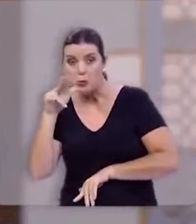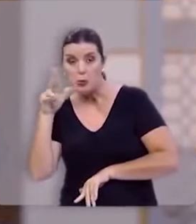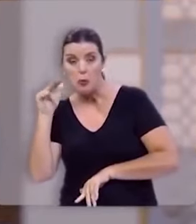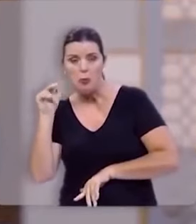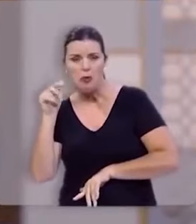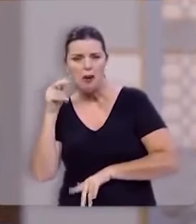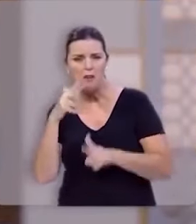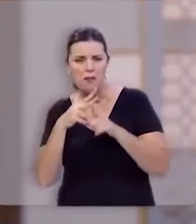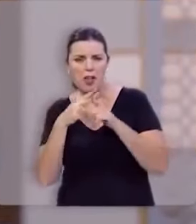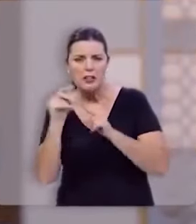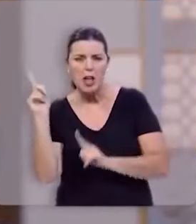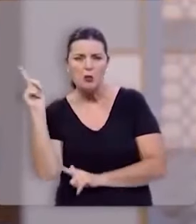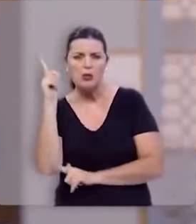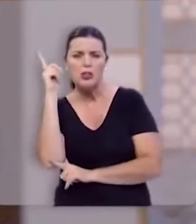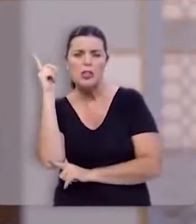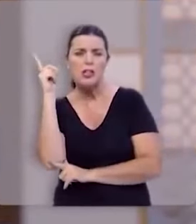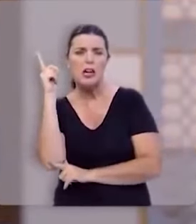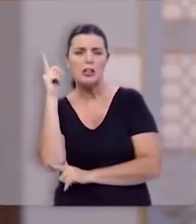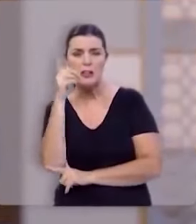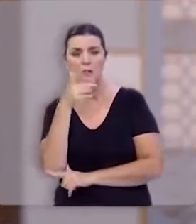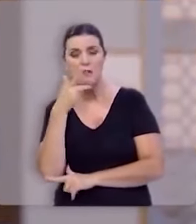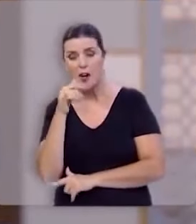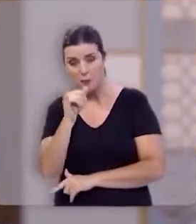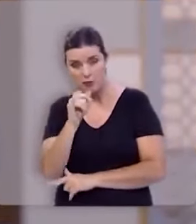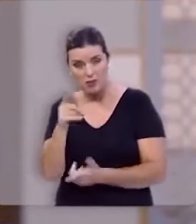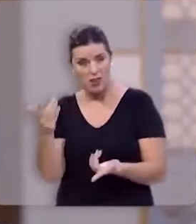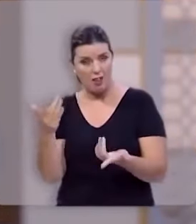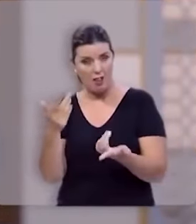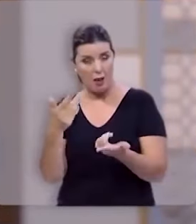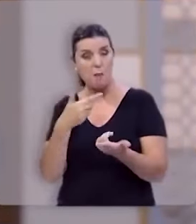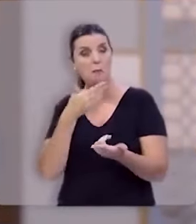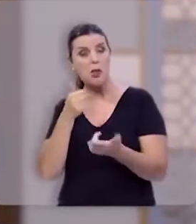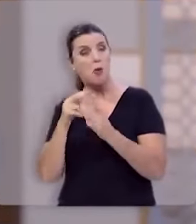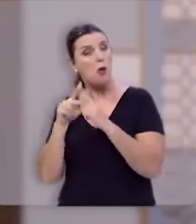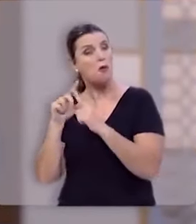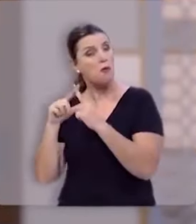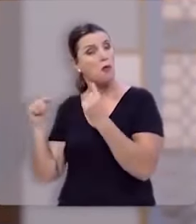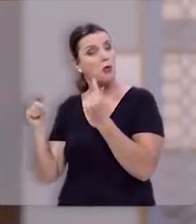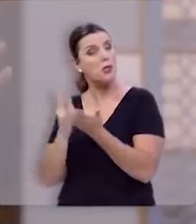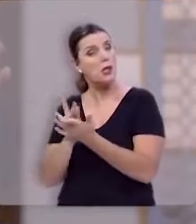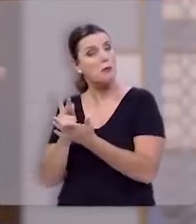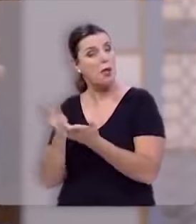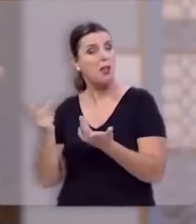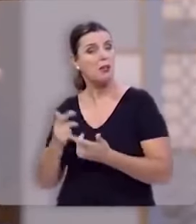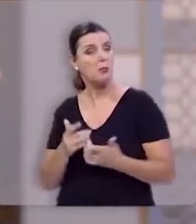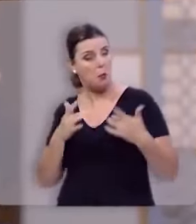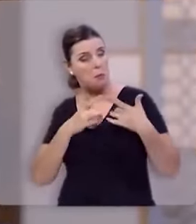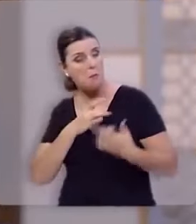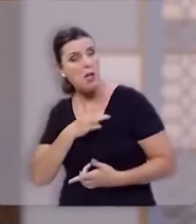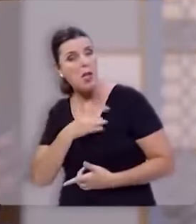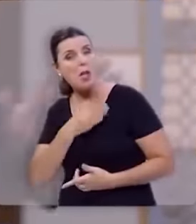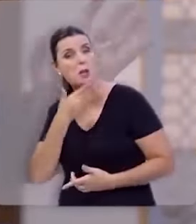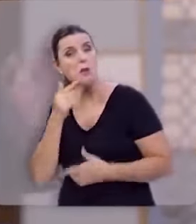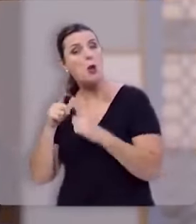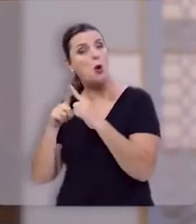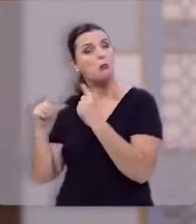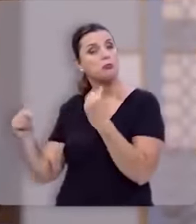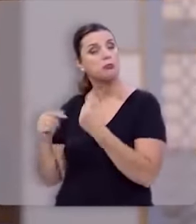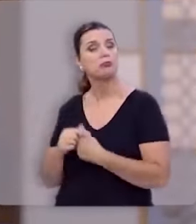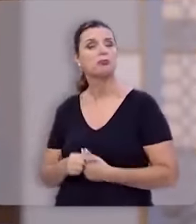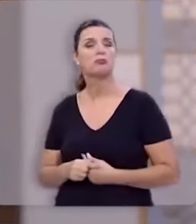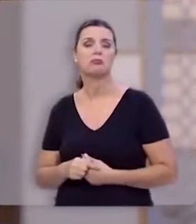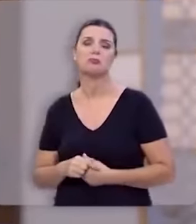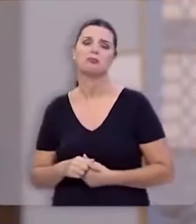gigantes não caem que é melhor fugir que é melhor correr e escapar